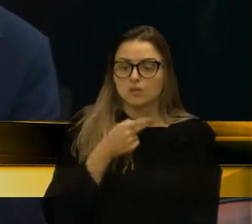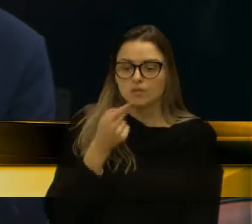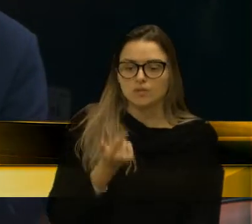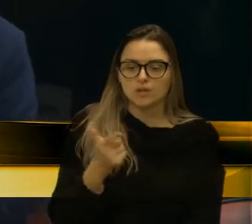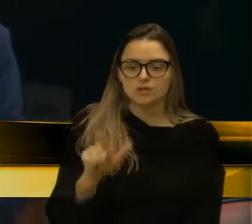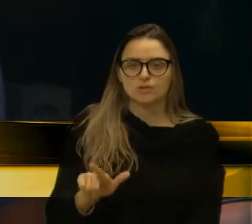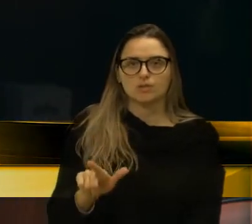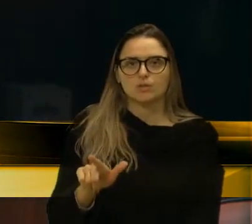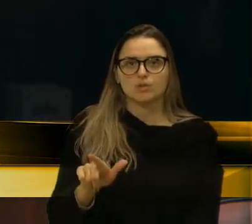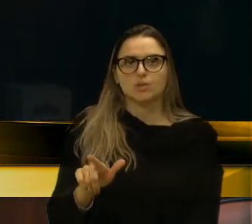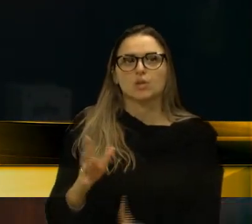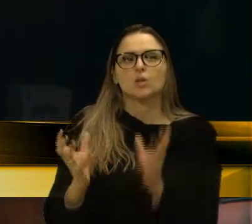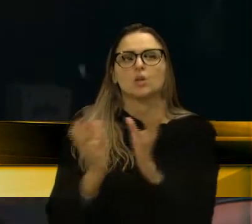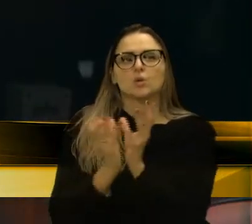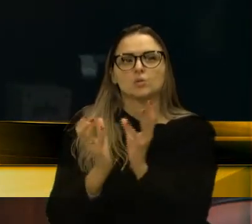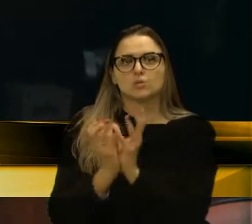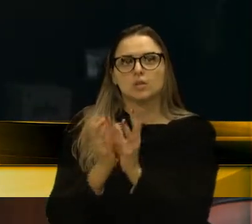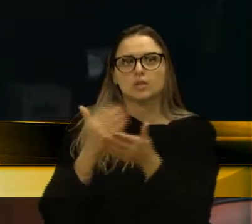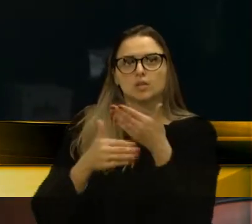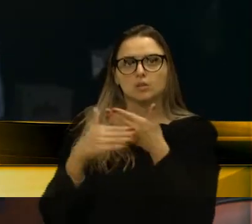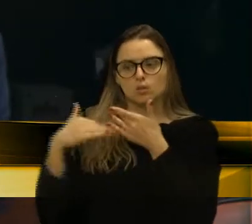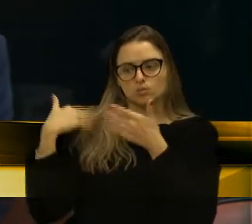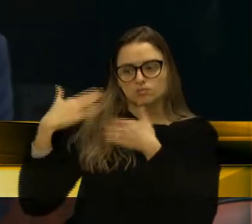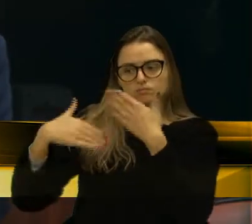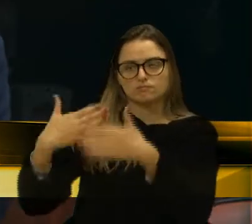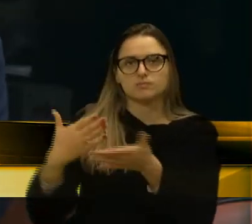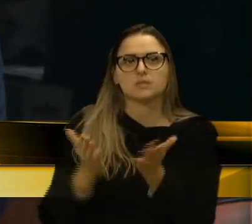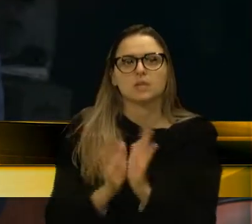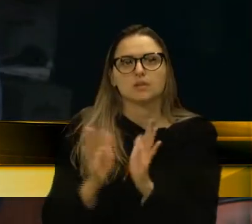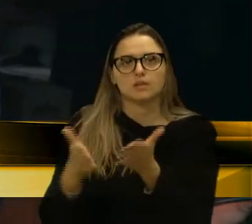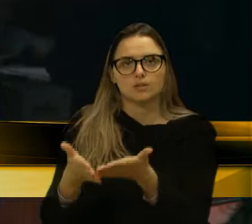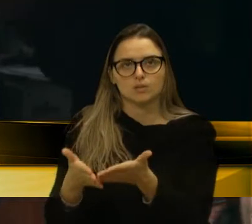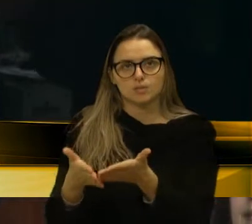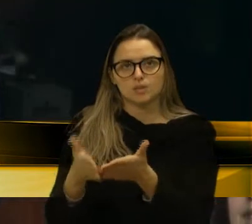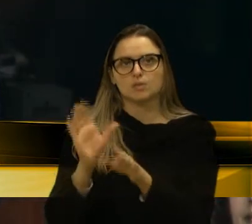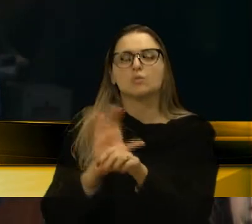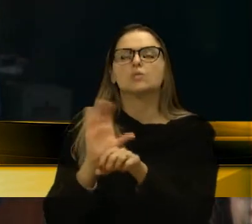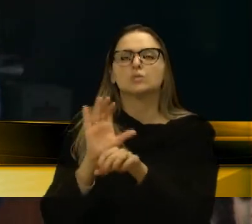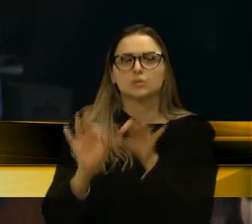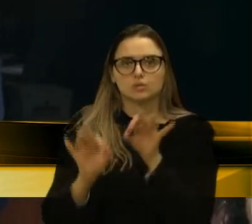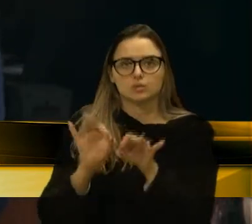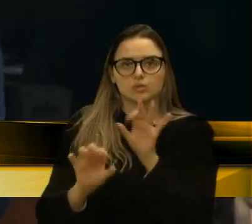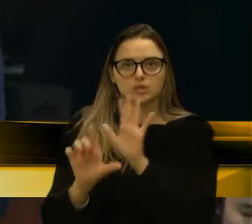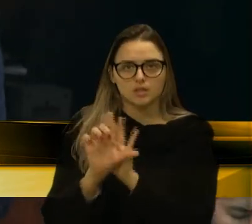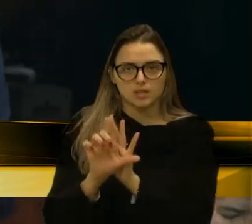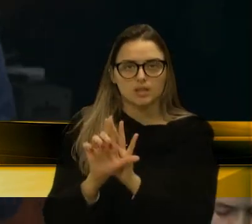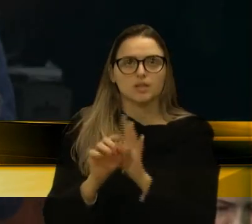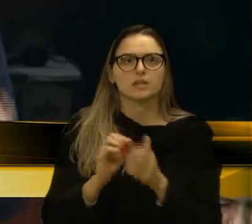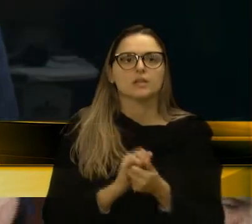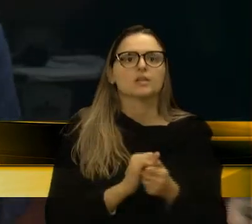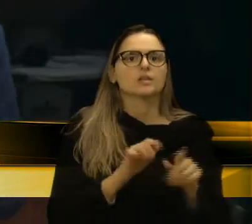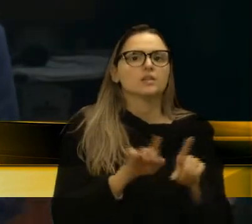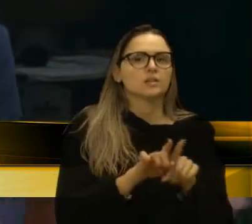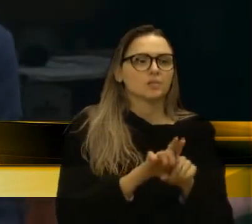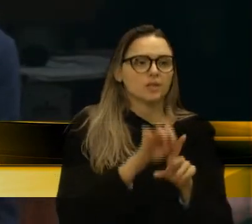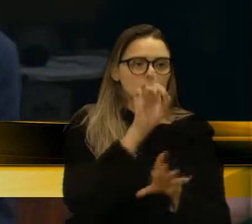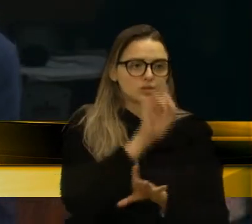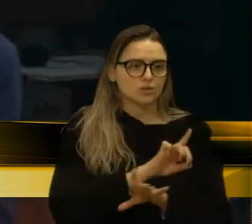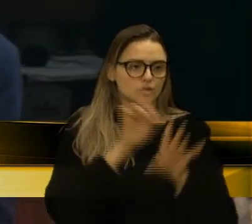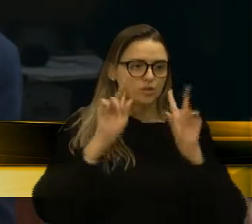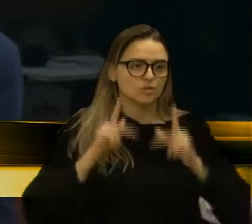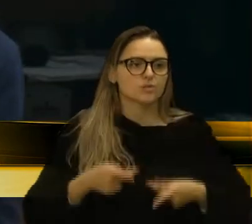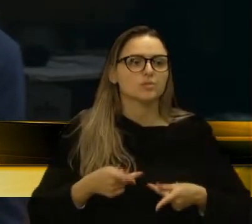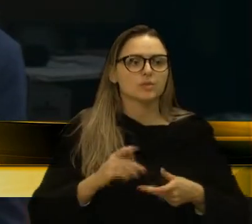os colegas que, durante o trâmite, seja da Comissão de Constituição, Justiça e Legislação, Comissão de Direitos Humanos, Educação,